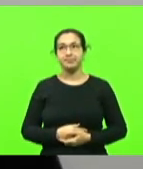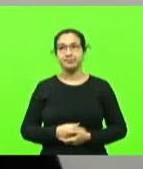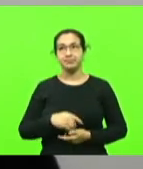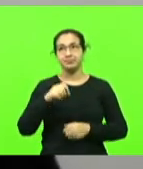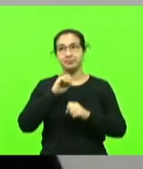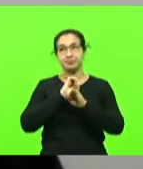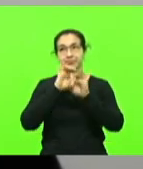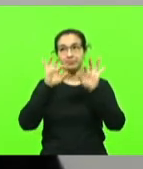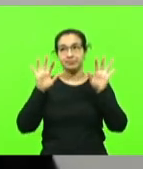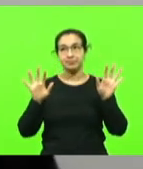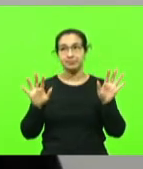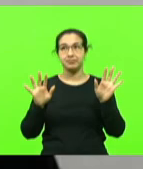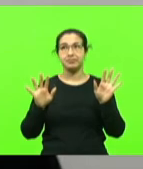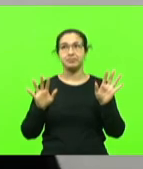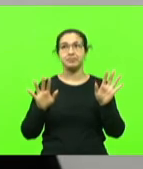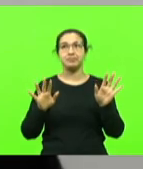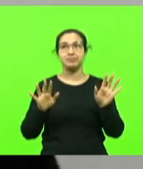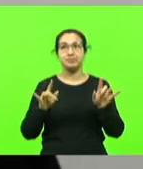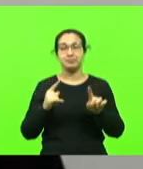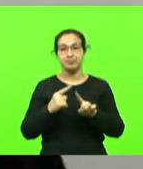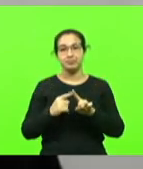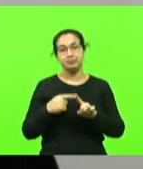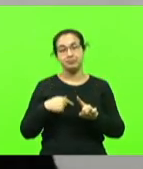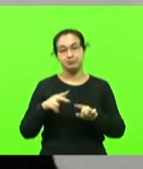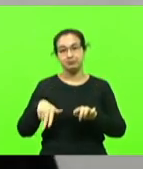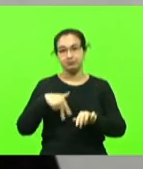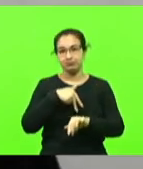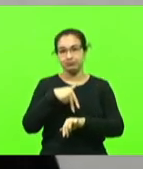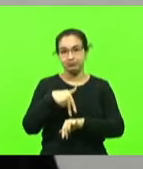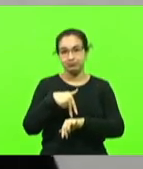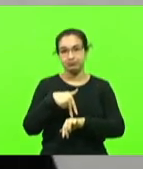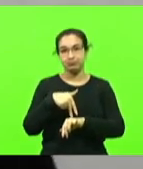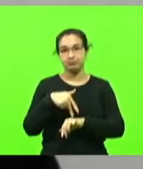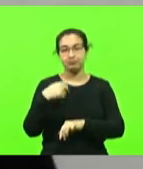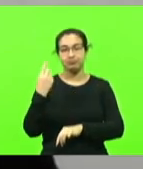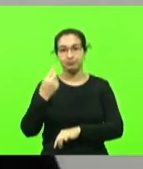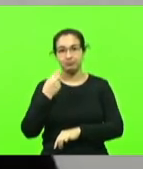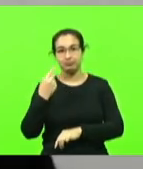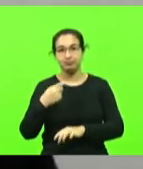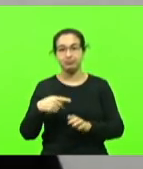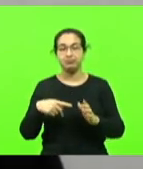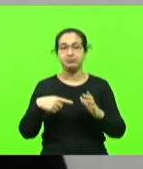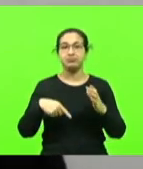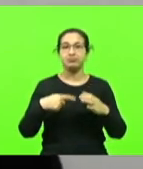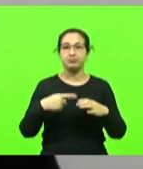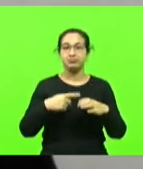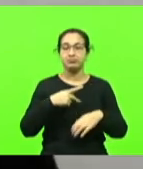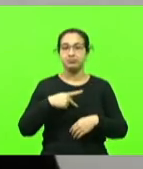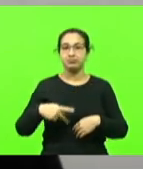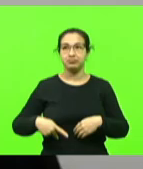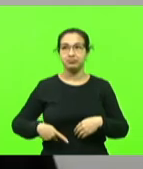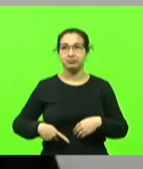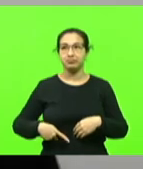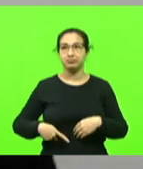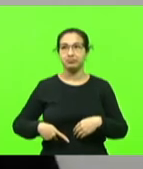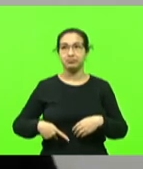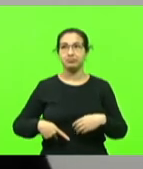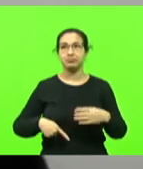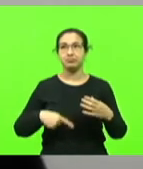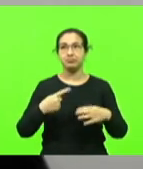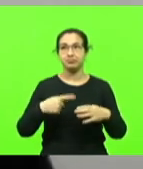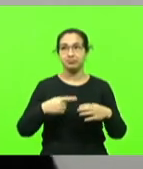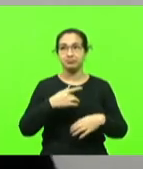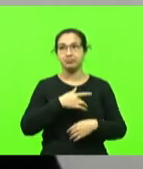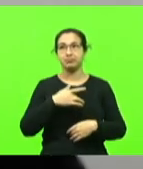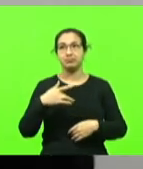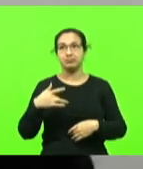não poderia até pelo cargo que ocupo nas comissões como presidente da Assembleia Legislativa, da Comissão de Saúde da